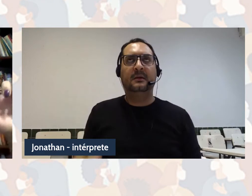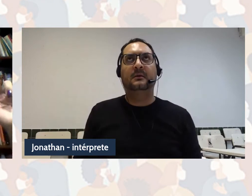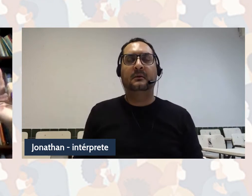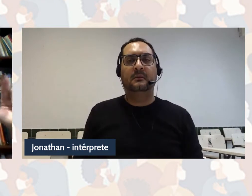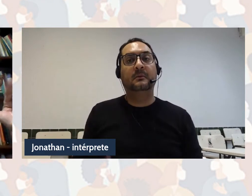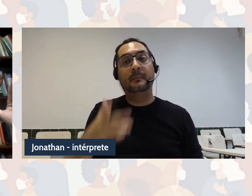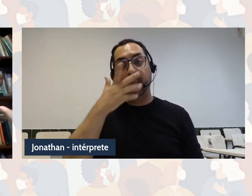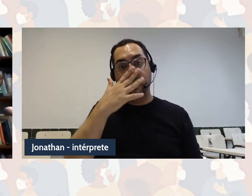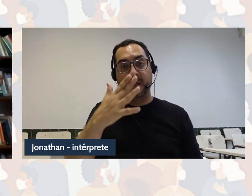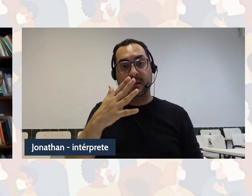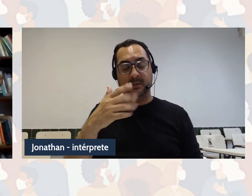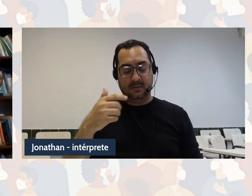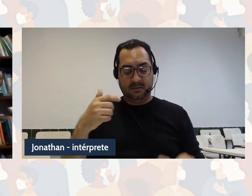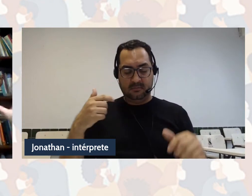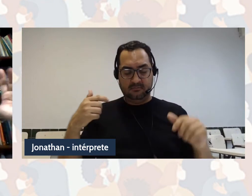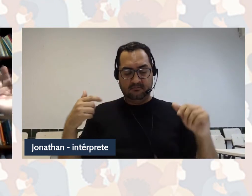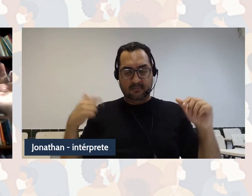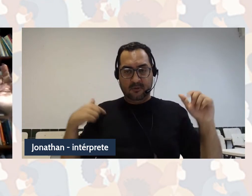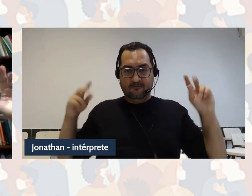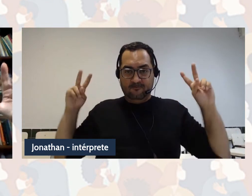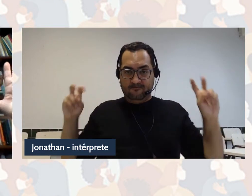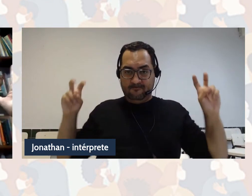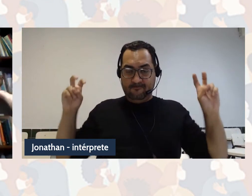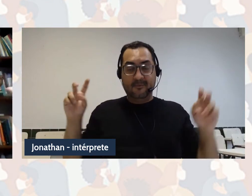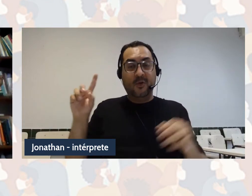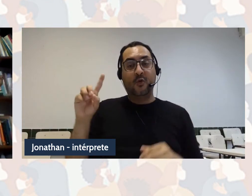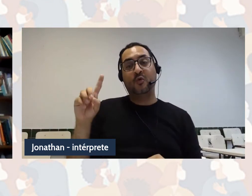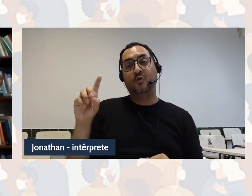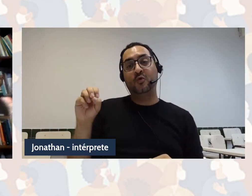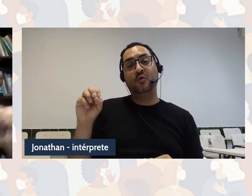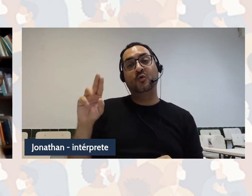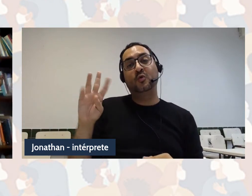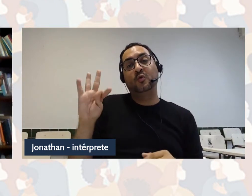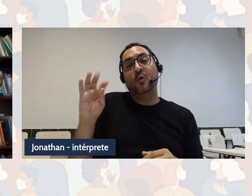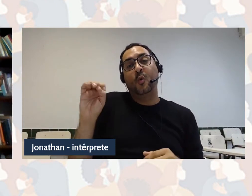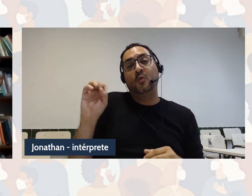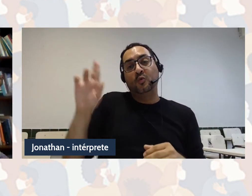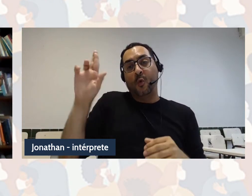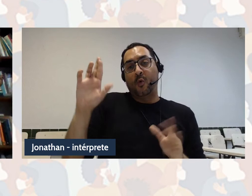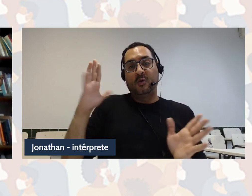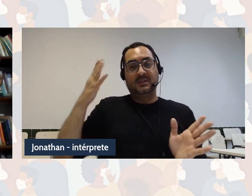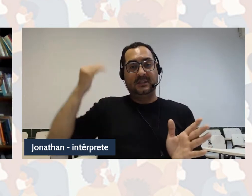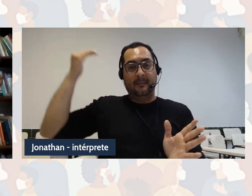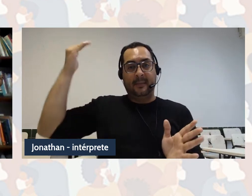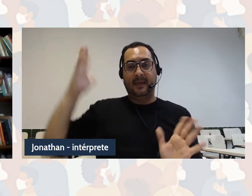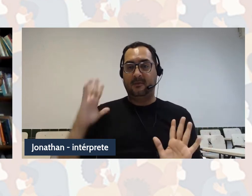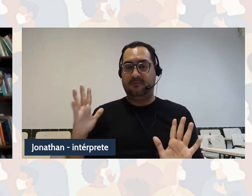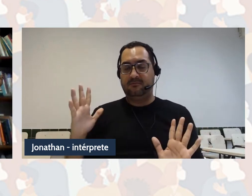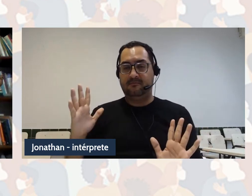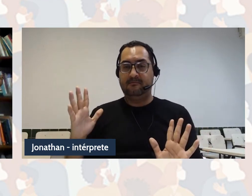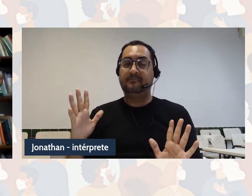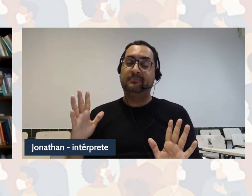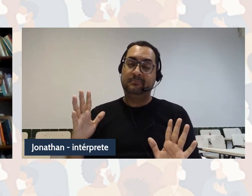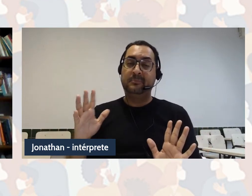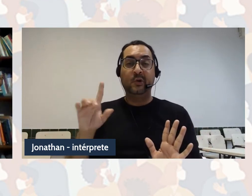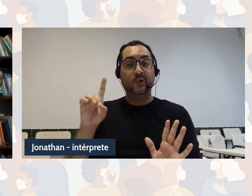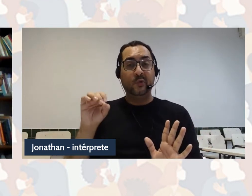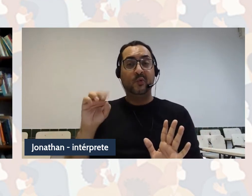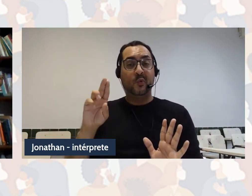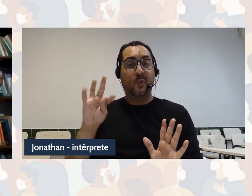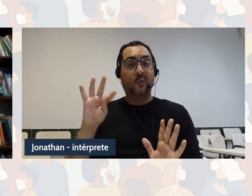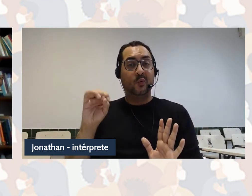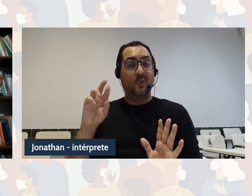os doutores do saber, as doutoras do saber. Então, nós também exercemos aí um poder